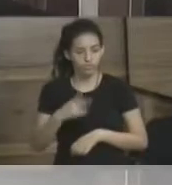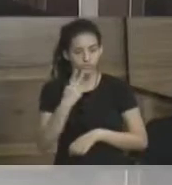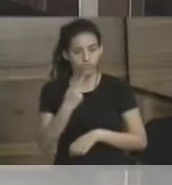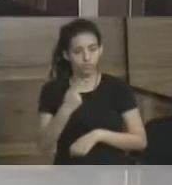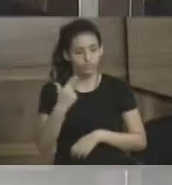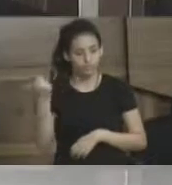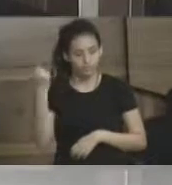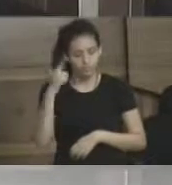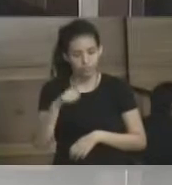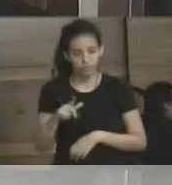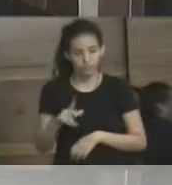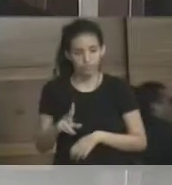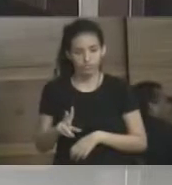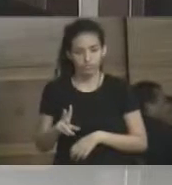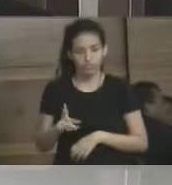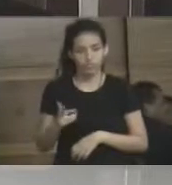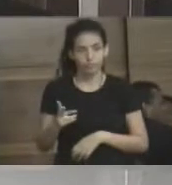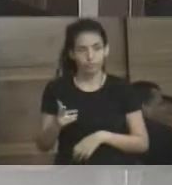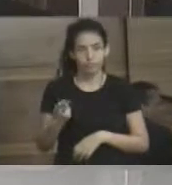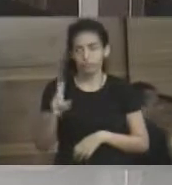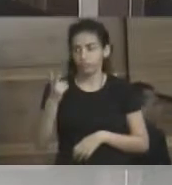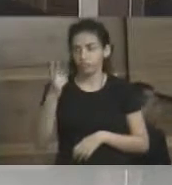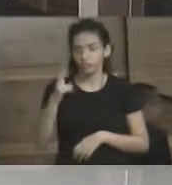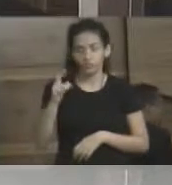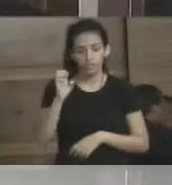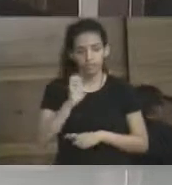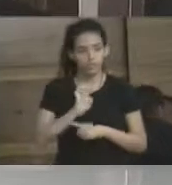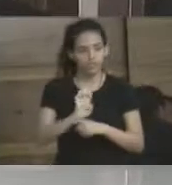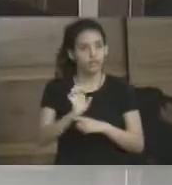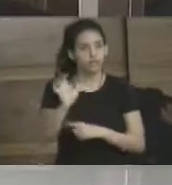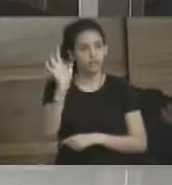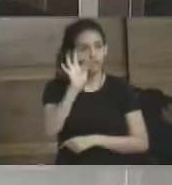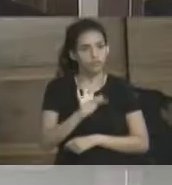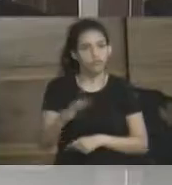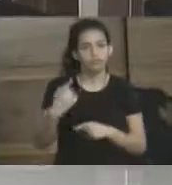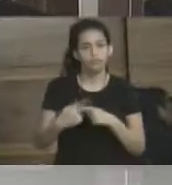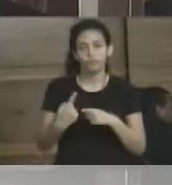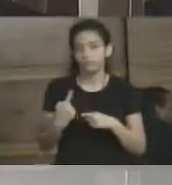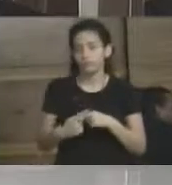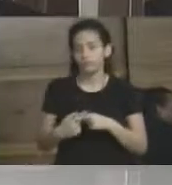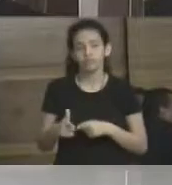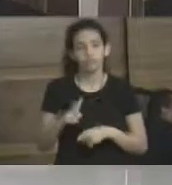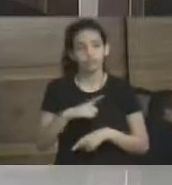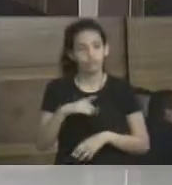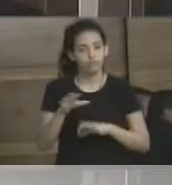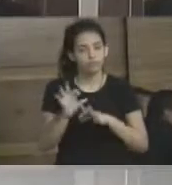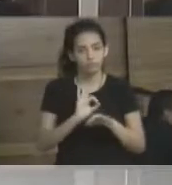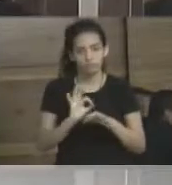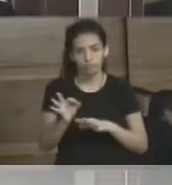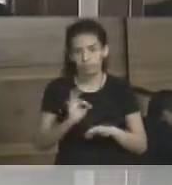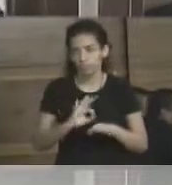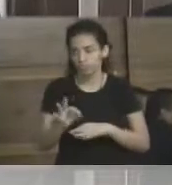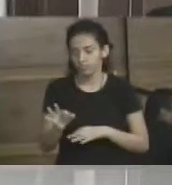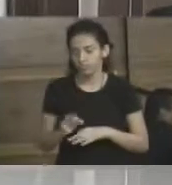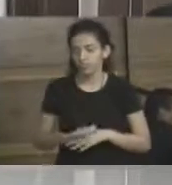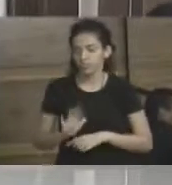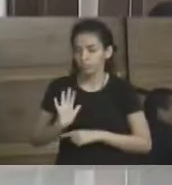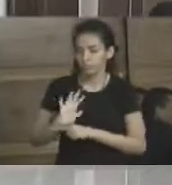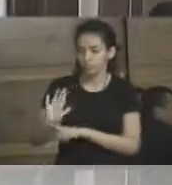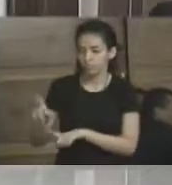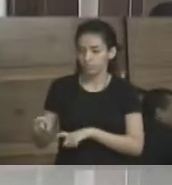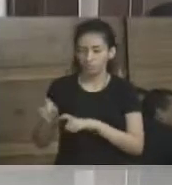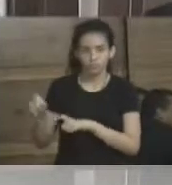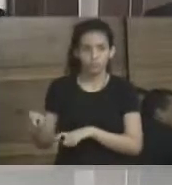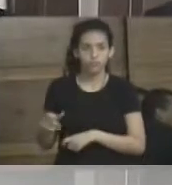conquistar verbas federais, conquistar verbas estaduais, porque, com certeza, existem muitos programas de incentivo à agricultura,